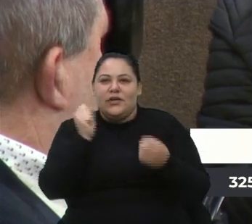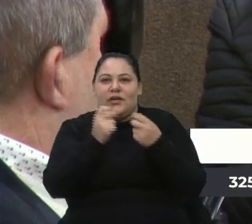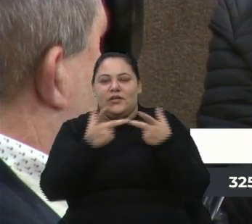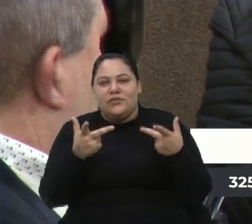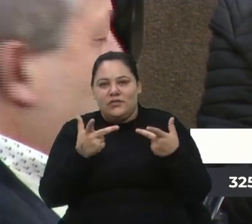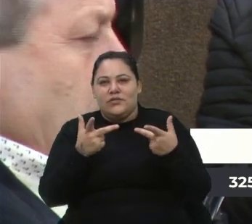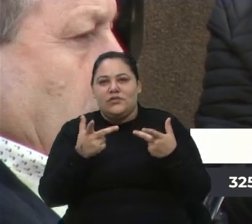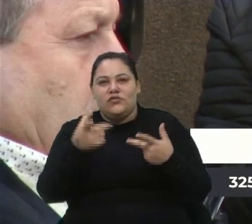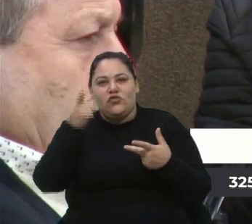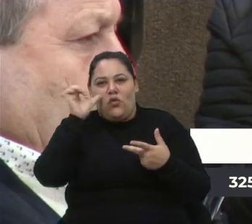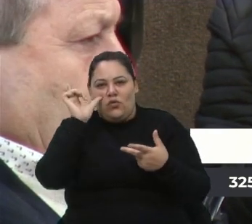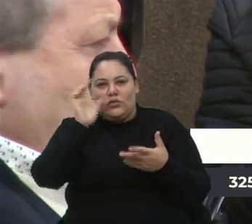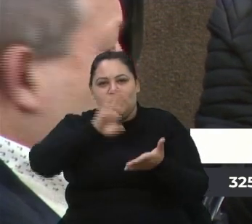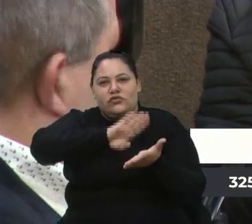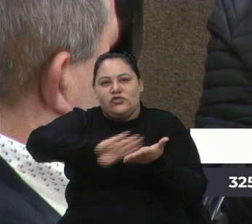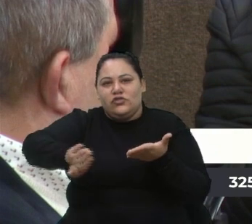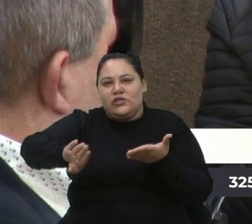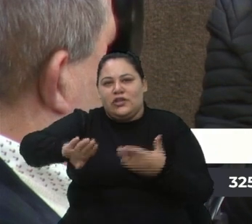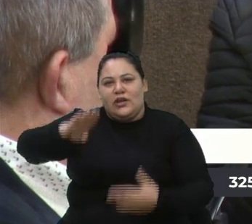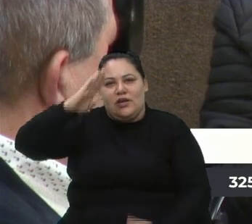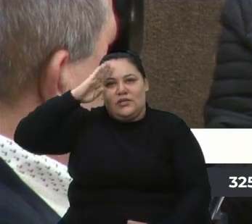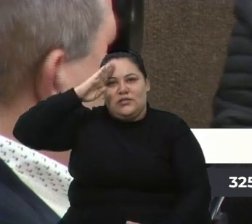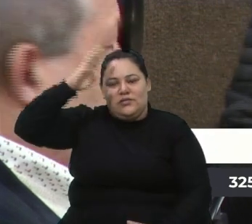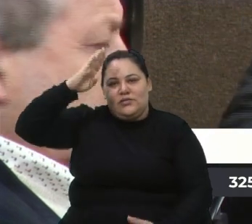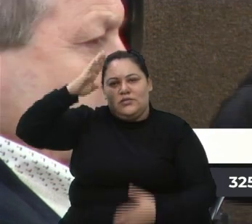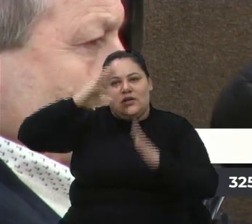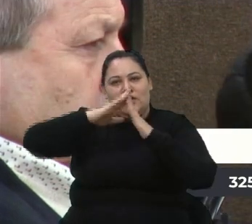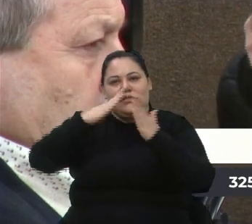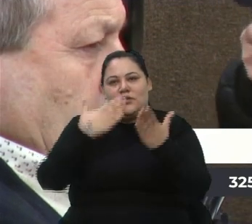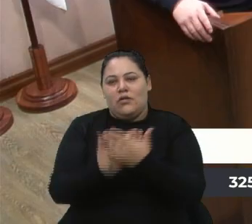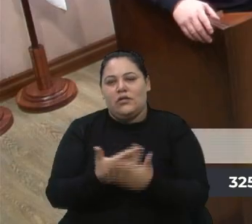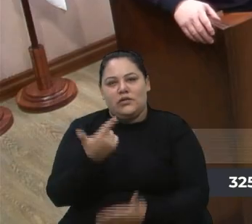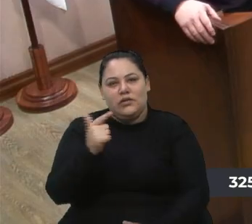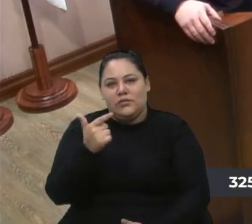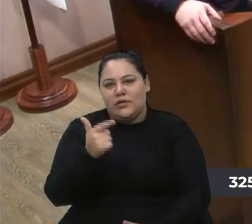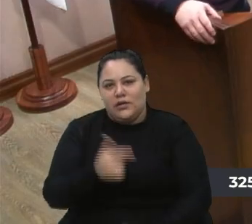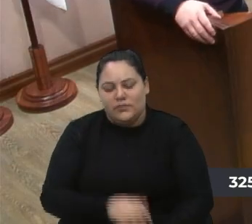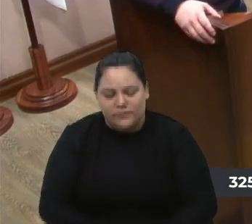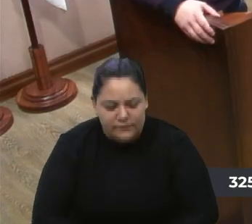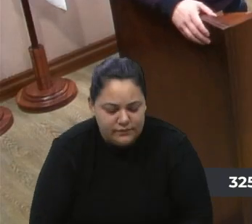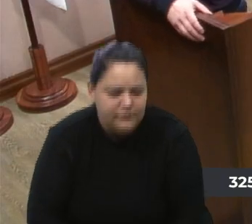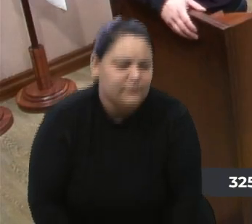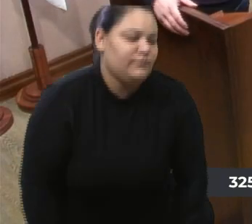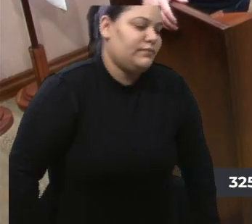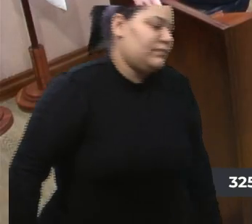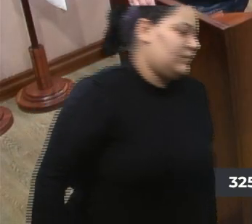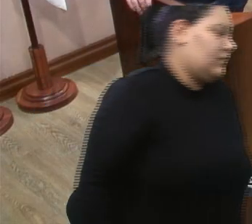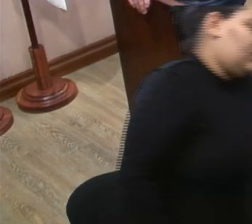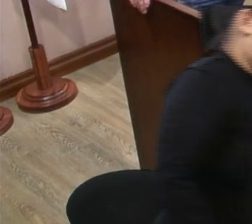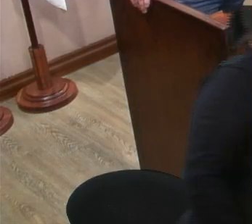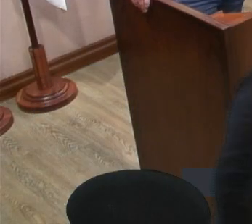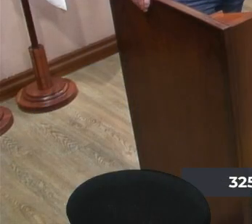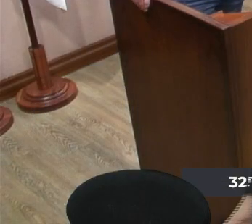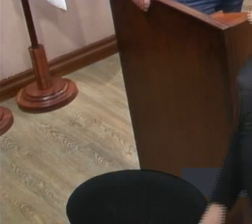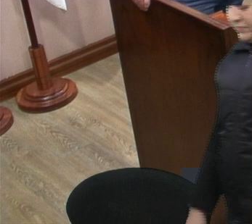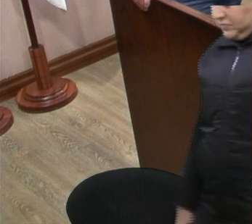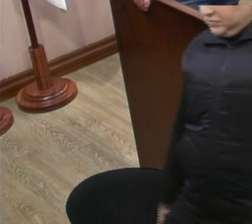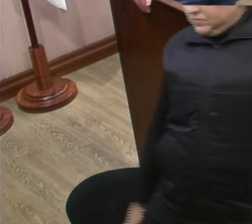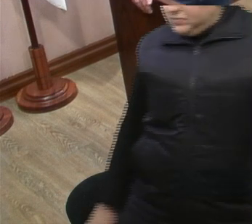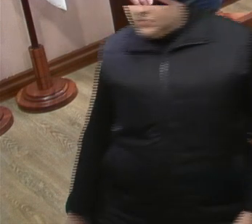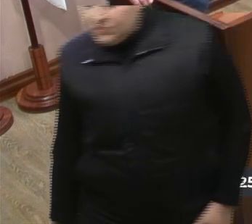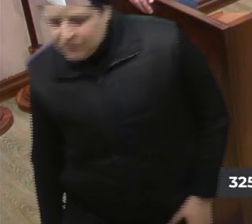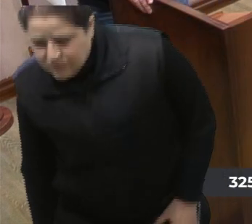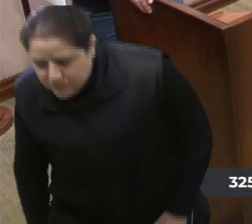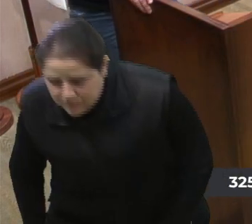retirar essas escolas cívico-militares. Muito obrigado. Obrigado, vereador Filso e vereador Bressen, a parte. Obrigado, vereador Bortola.